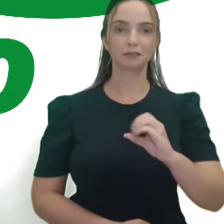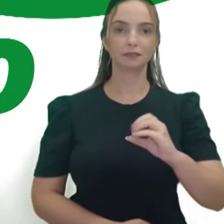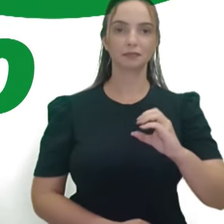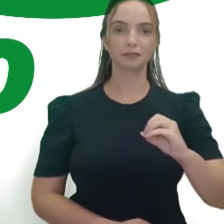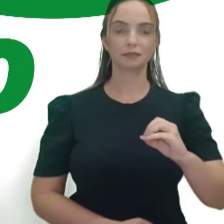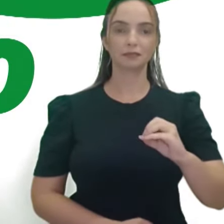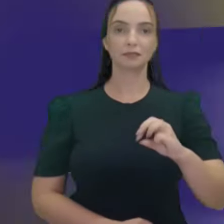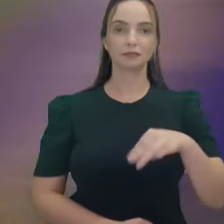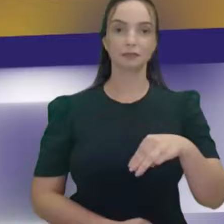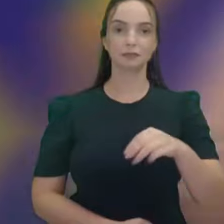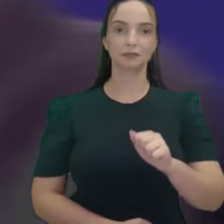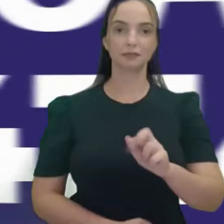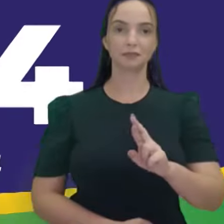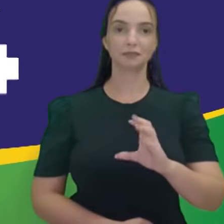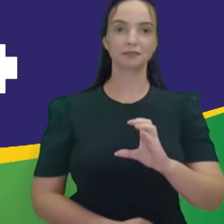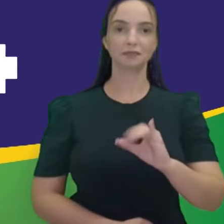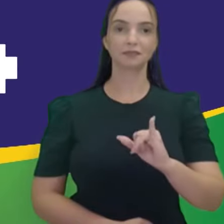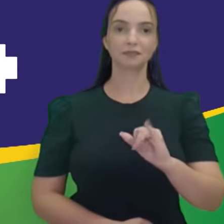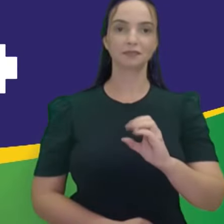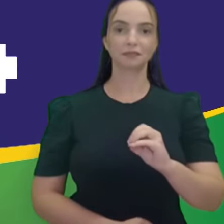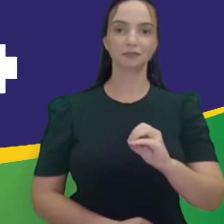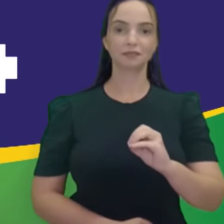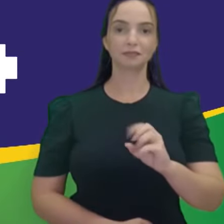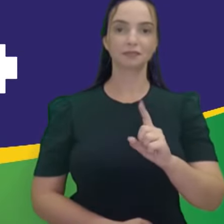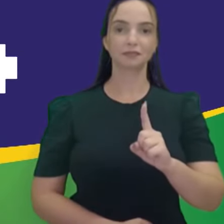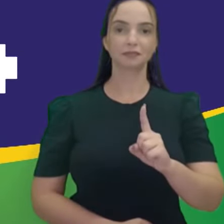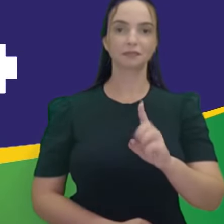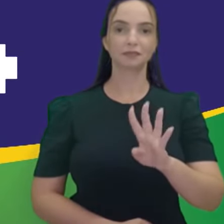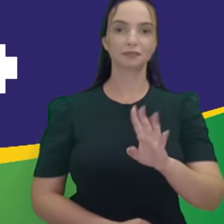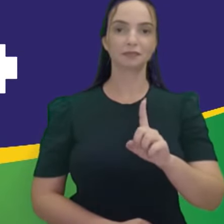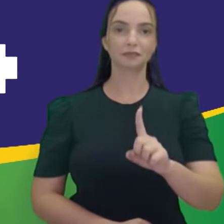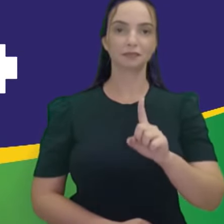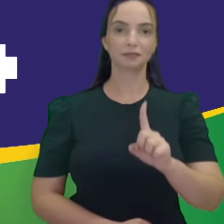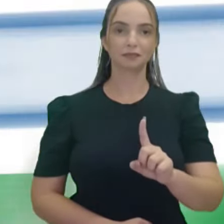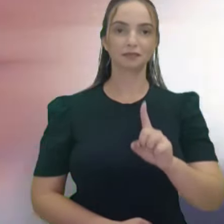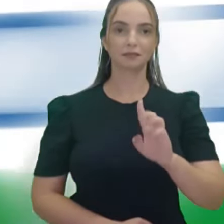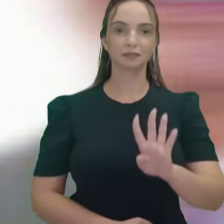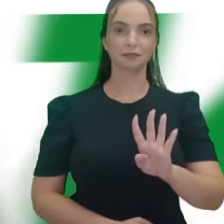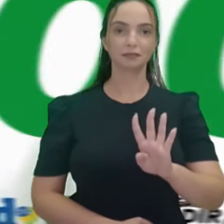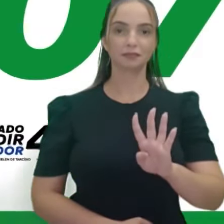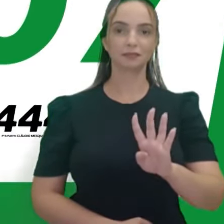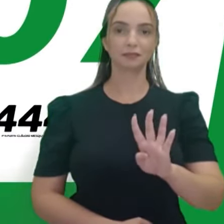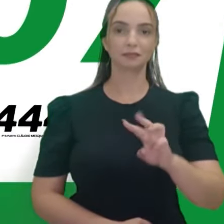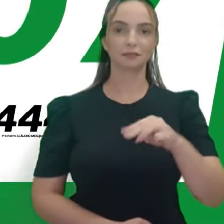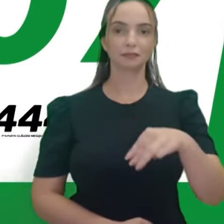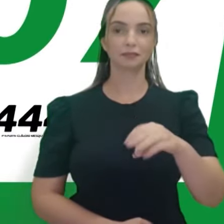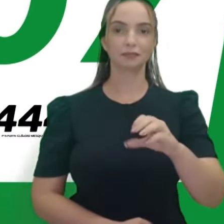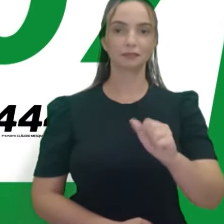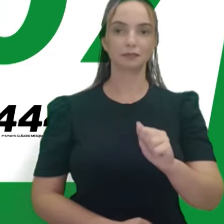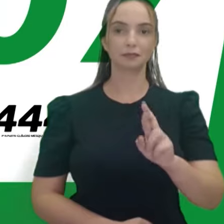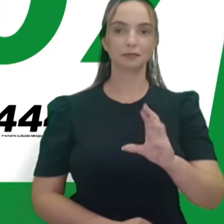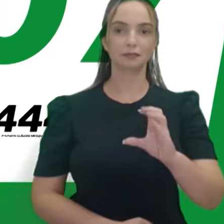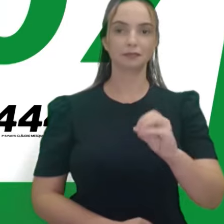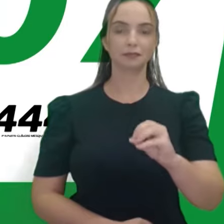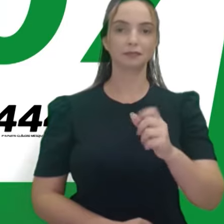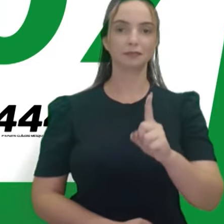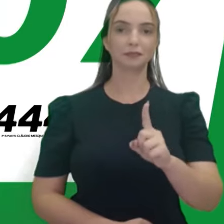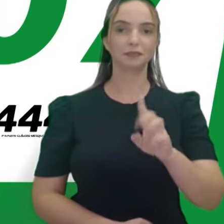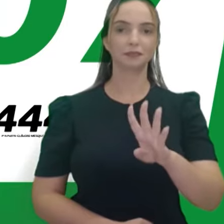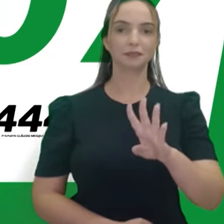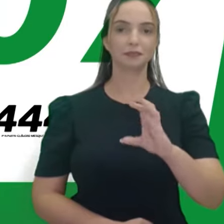-300. Márcio Soares, 14-114. Marco Recusum, 14